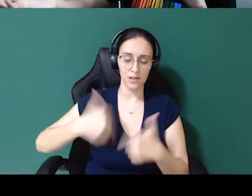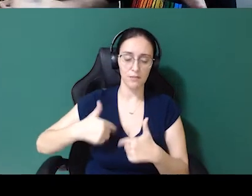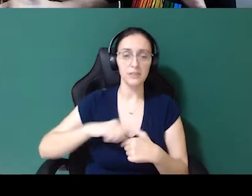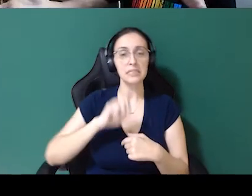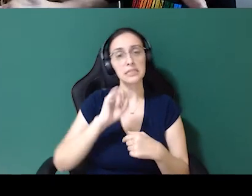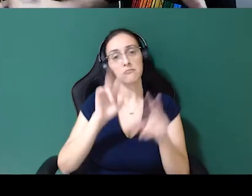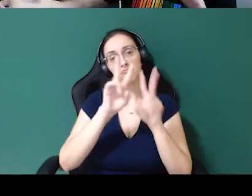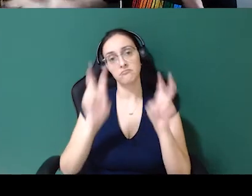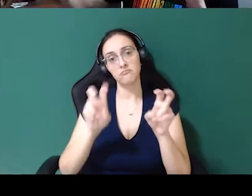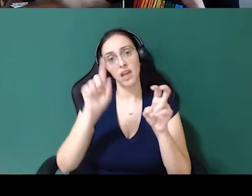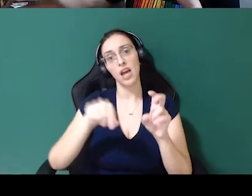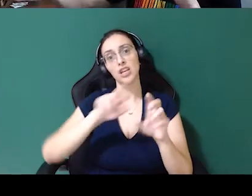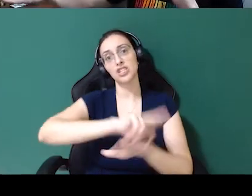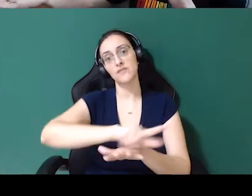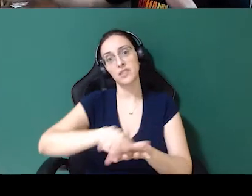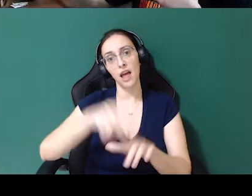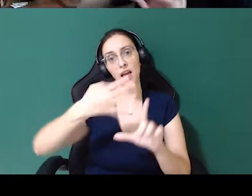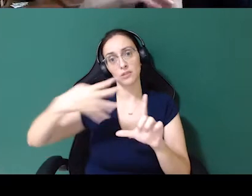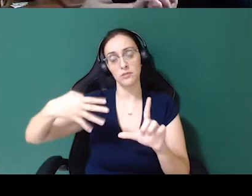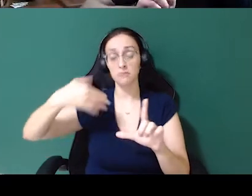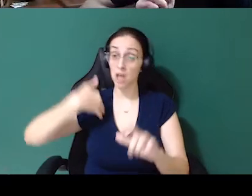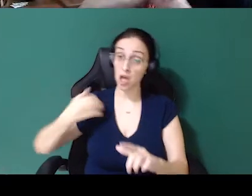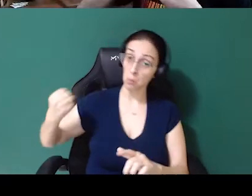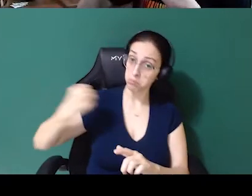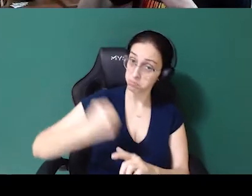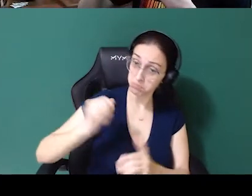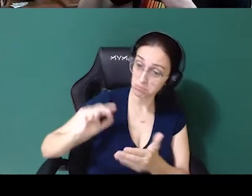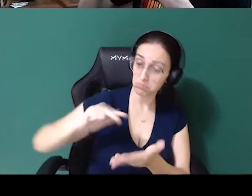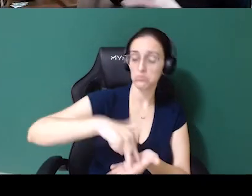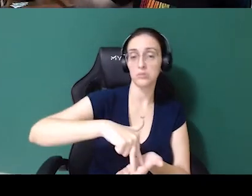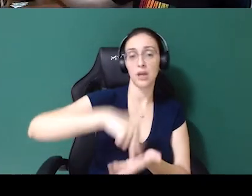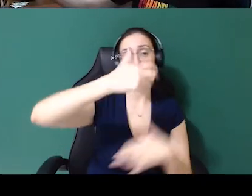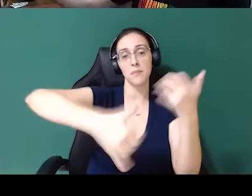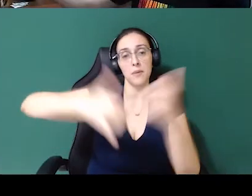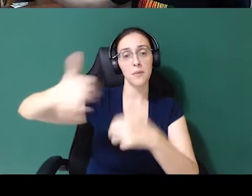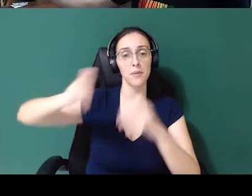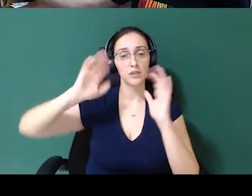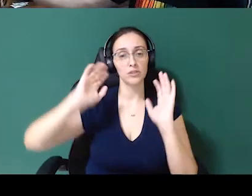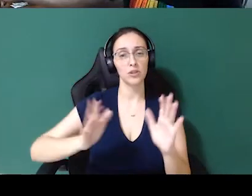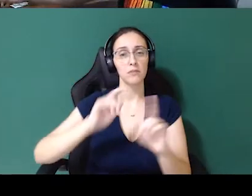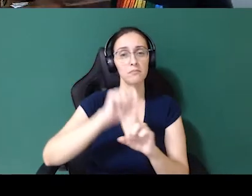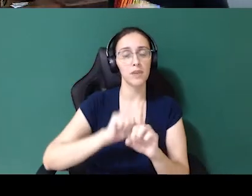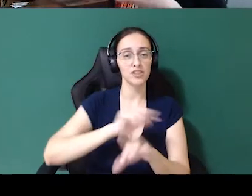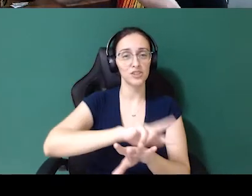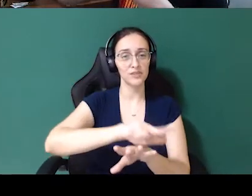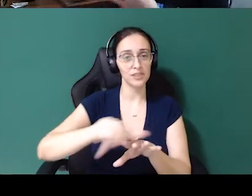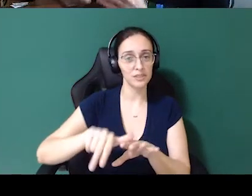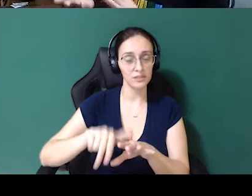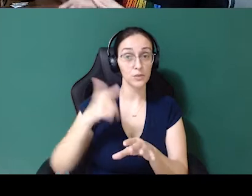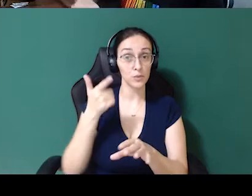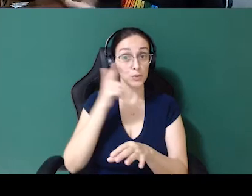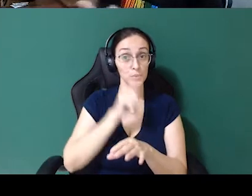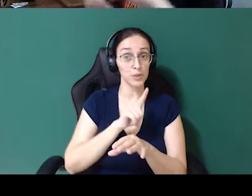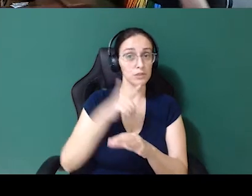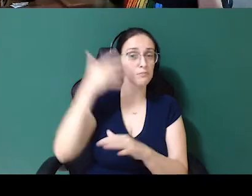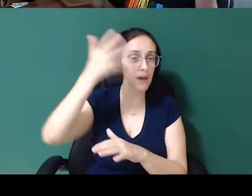Normalmente, quando o assunto é diversidade, LGBTs, por exemplo, eu posso falar. posso... A gente já teve, já no mês de diversidade, a gente conseguiu... A